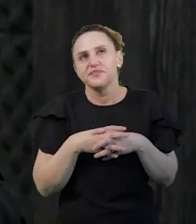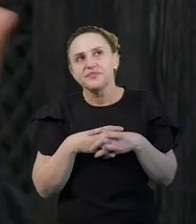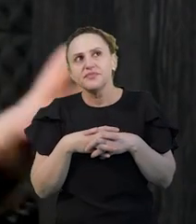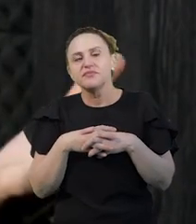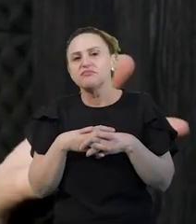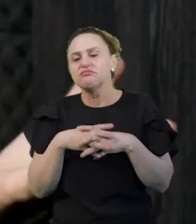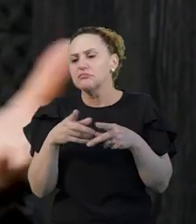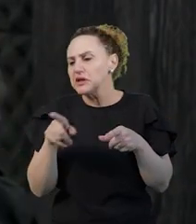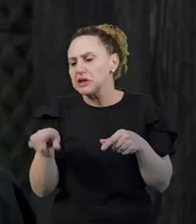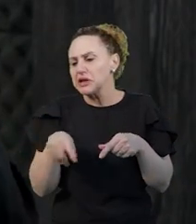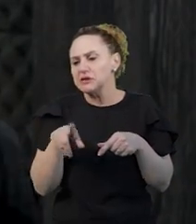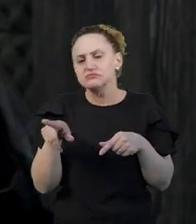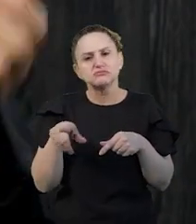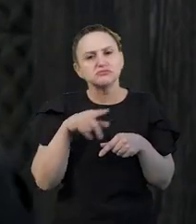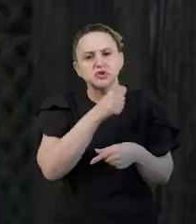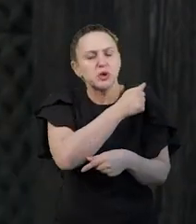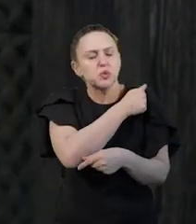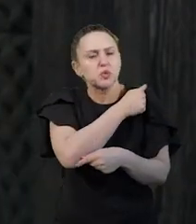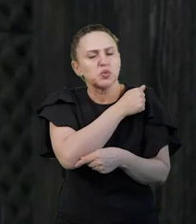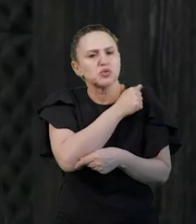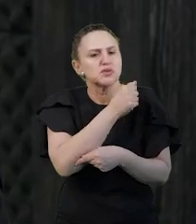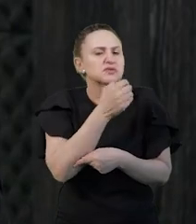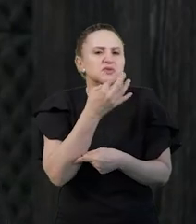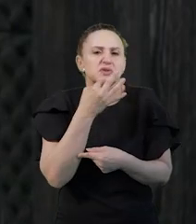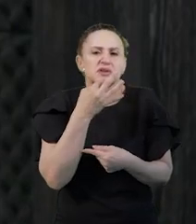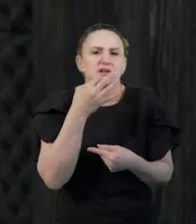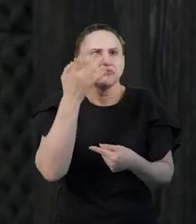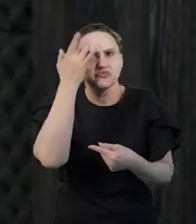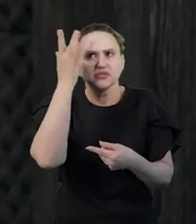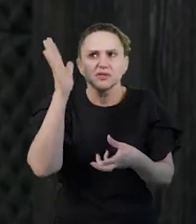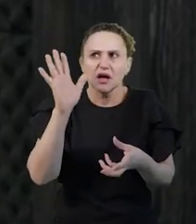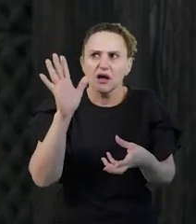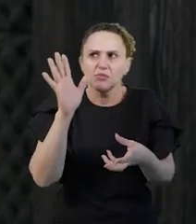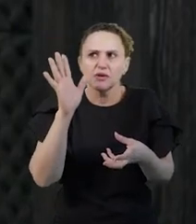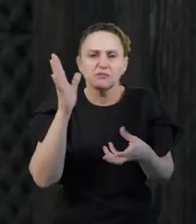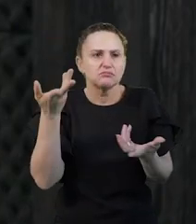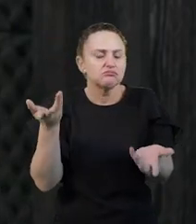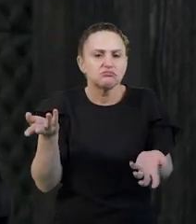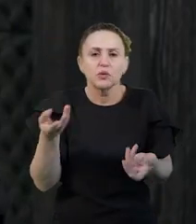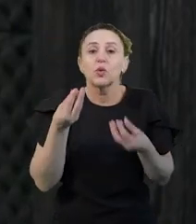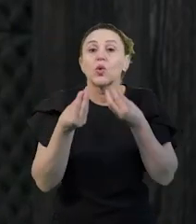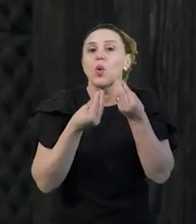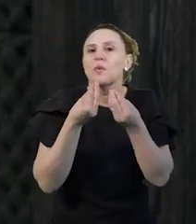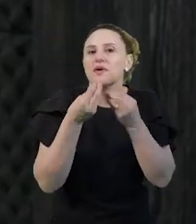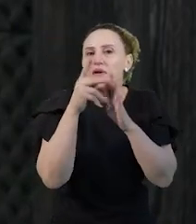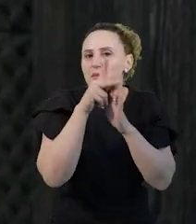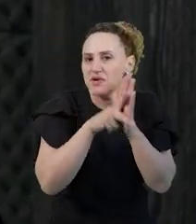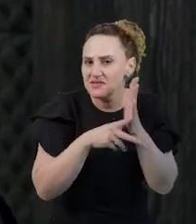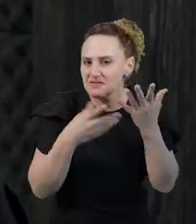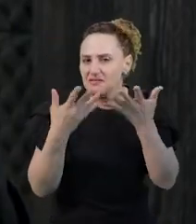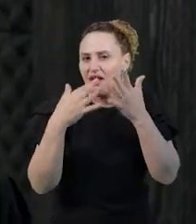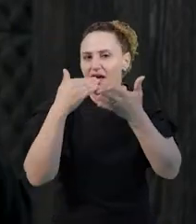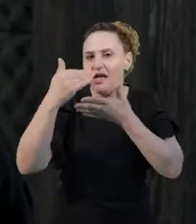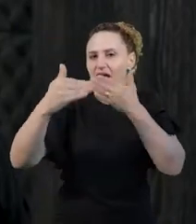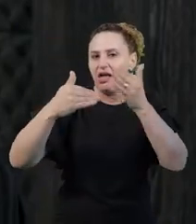Eles não conhecem. Eles sabem que a água chega na sua torneira, que o esgoto sai por aqui, vai para lá, mas agora eles lá vão conhecer